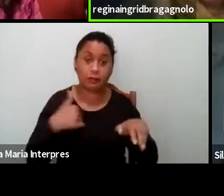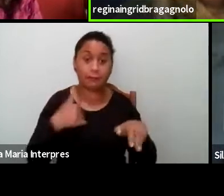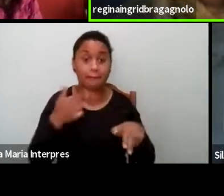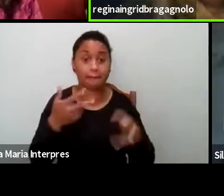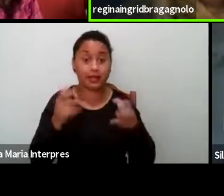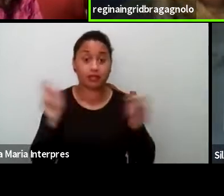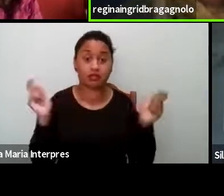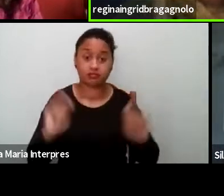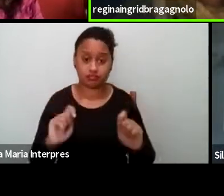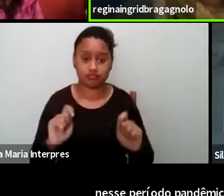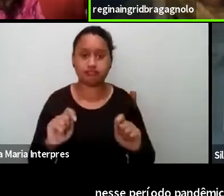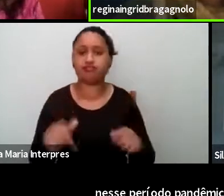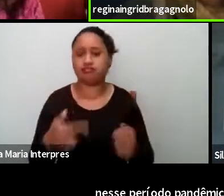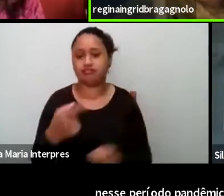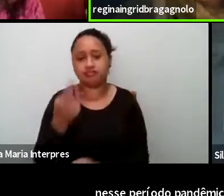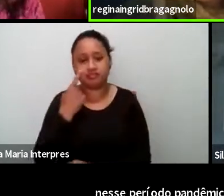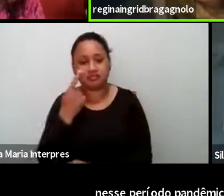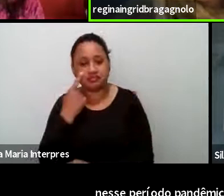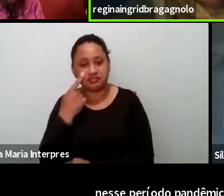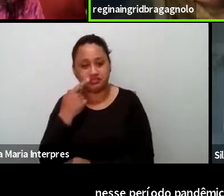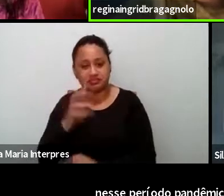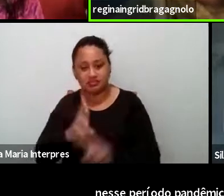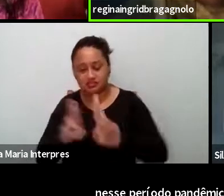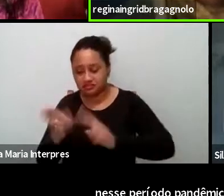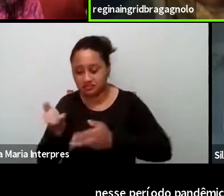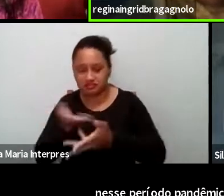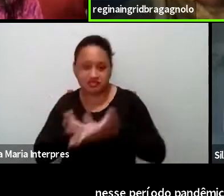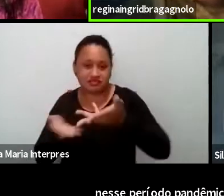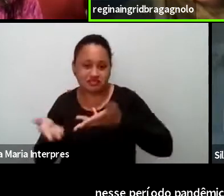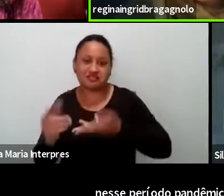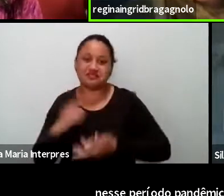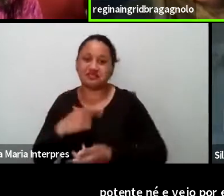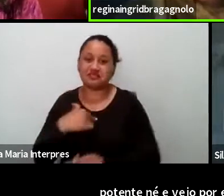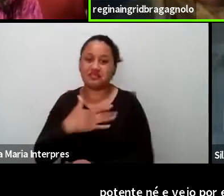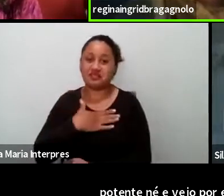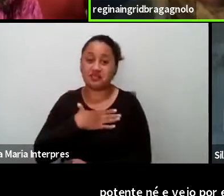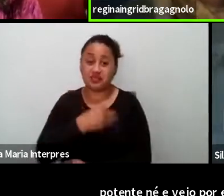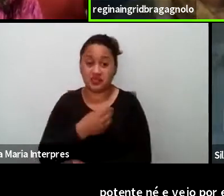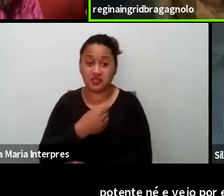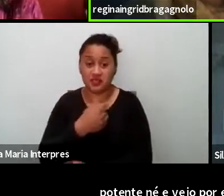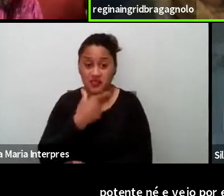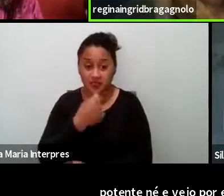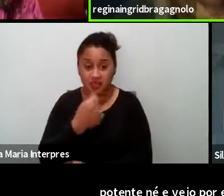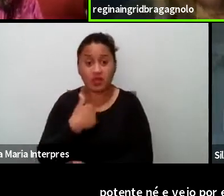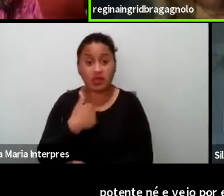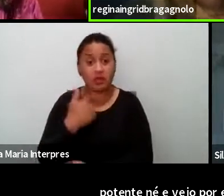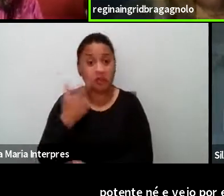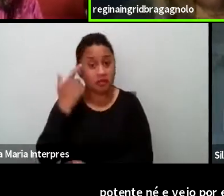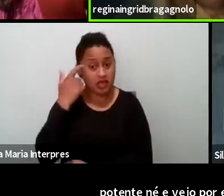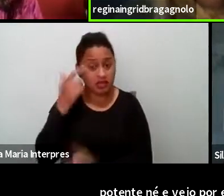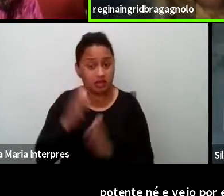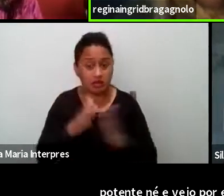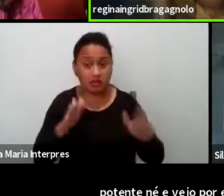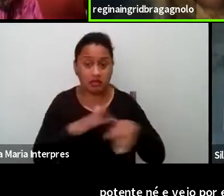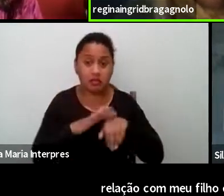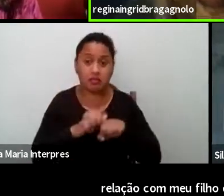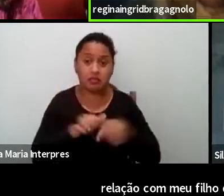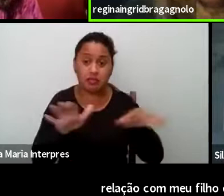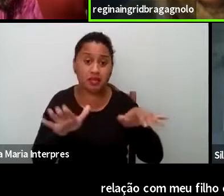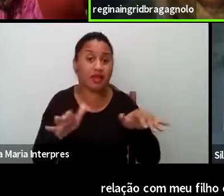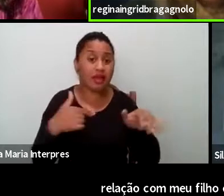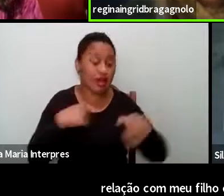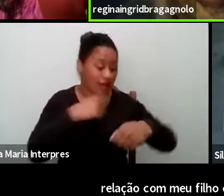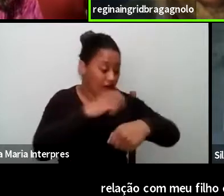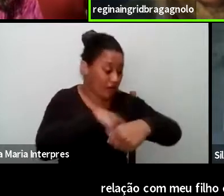E vejo, por exemplo, na relação com o meu filho, que nesse período pandêmico, o quanto o espaço da cozinha tomou uma dimensão da